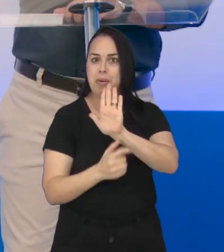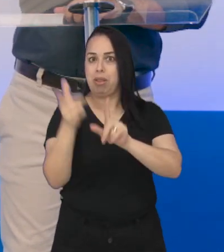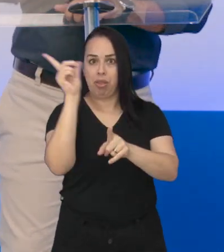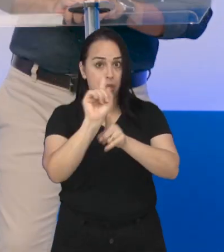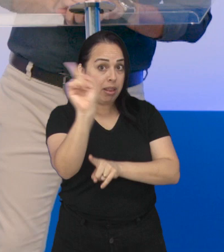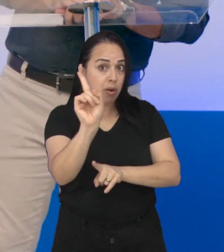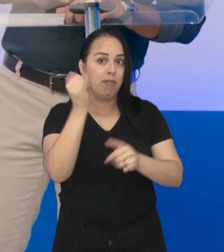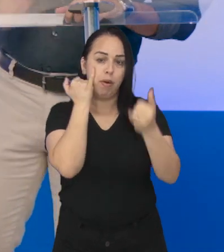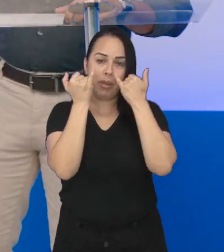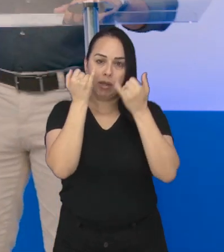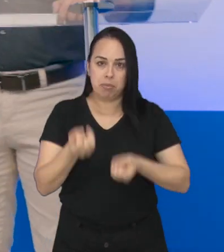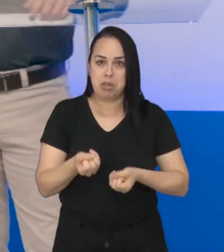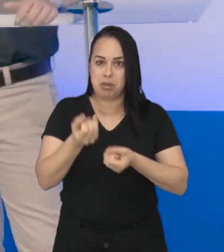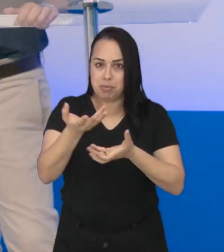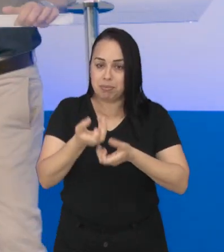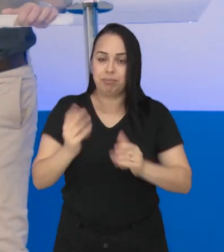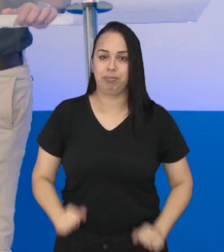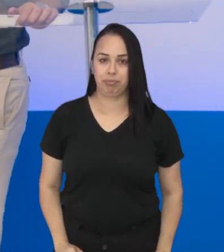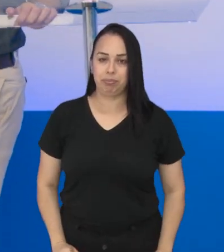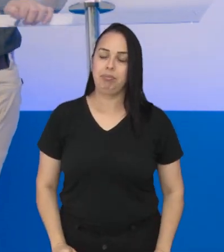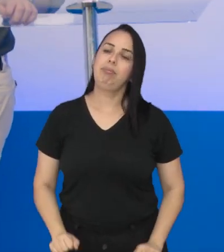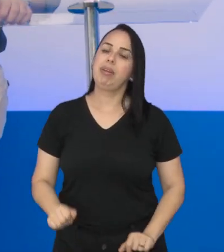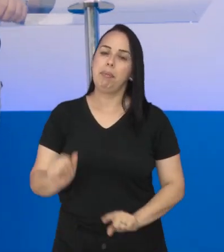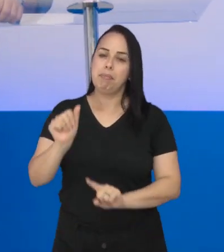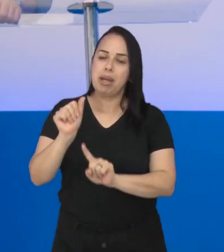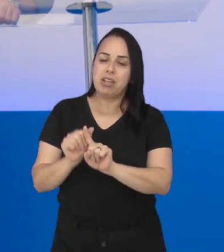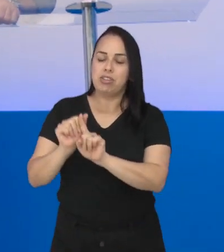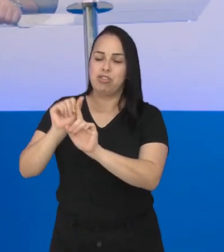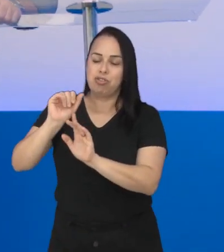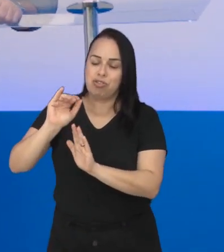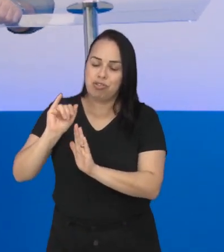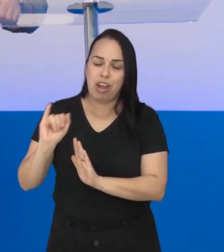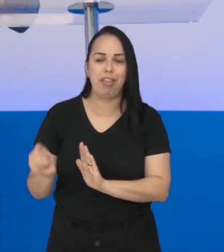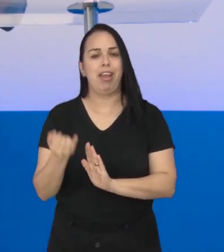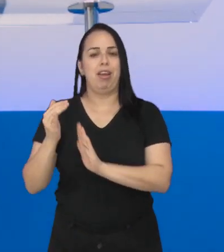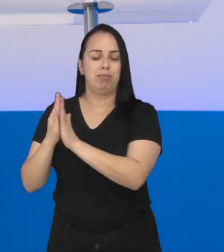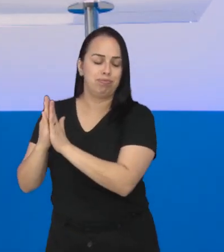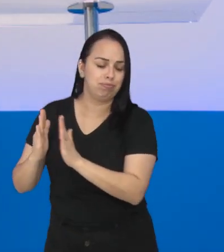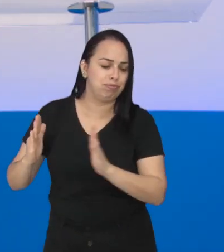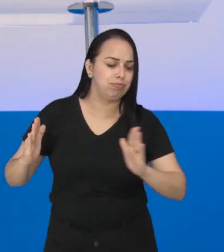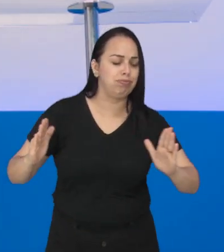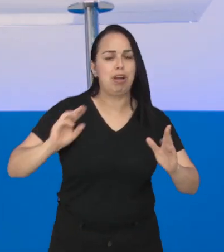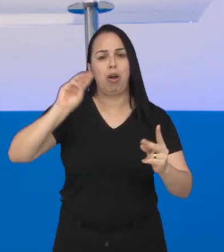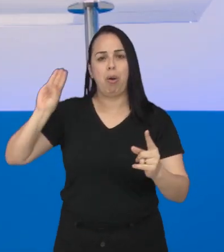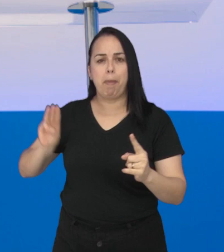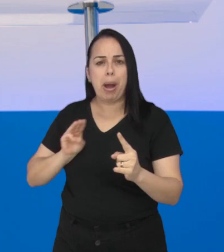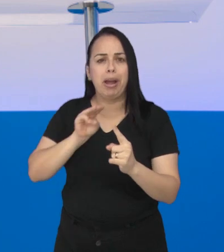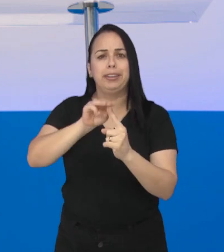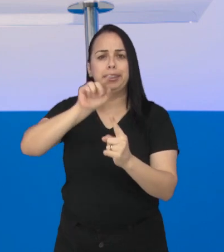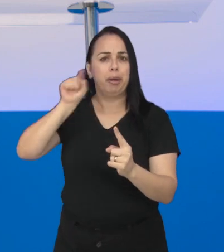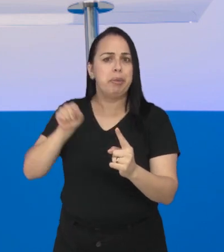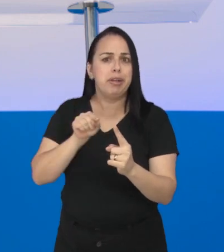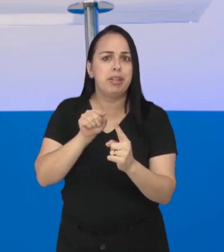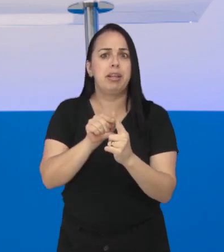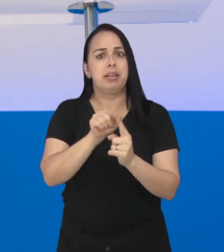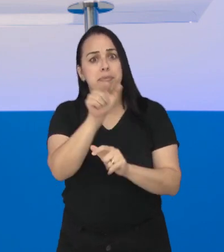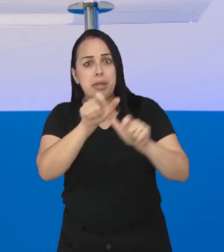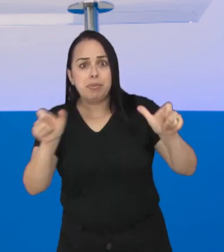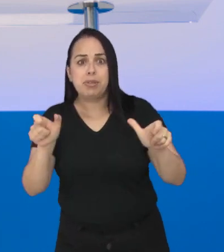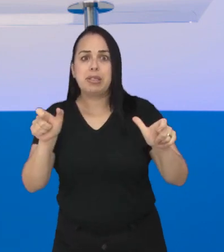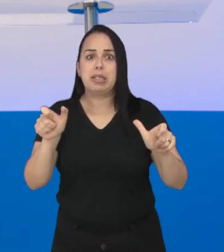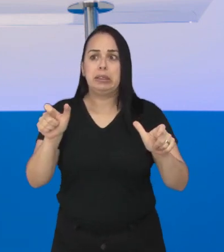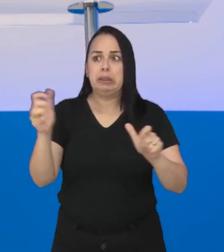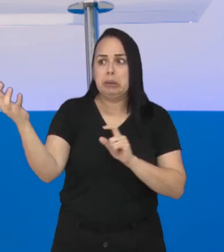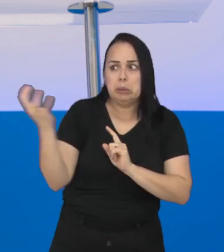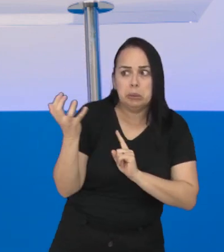Então, não sai daí. Bom, de ano é sempre um momento de reflexão, né? Metas, objetivos e, para muita